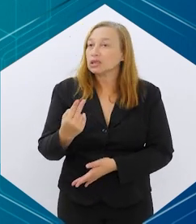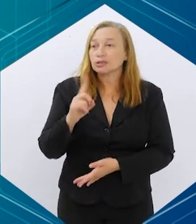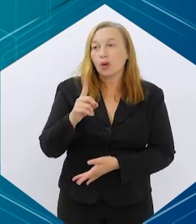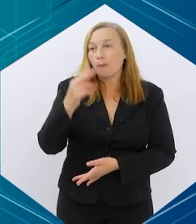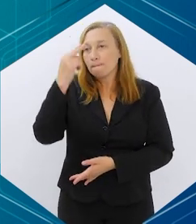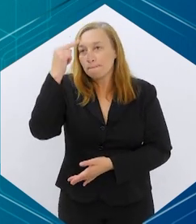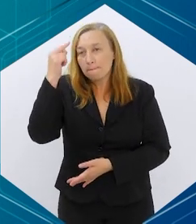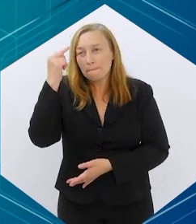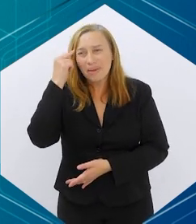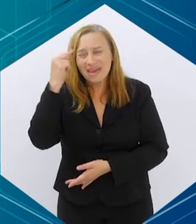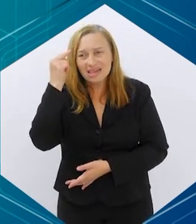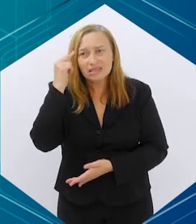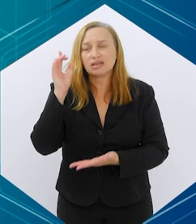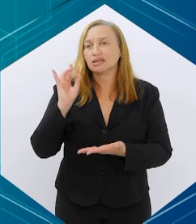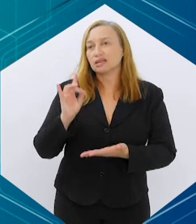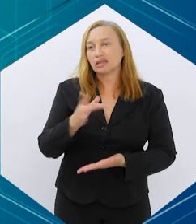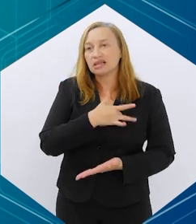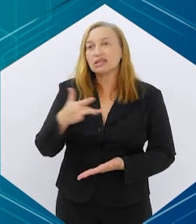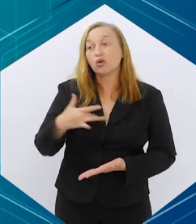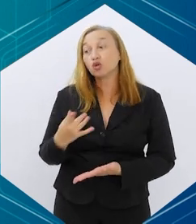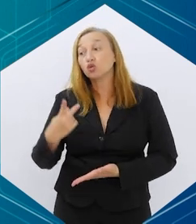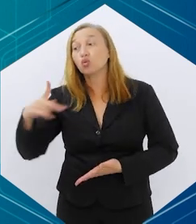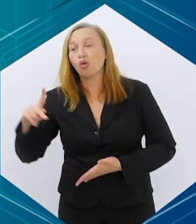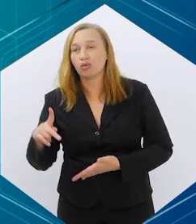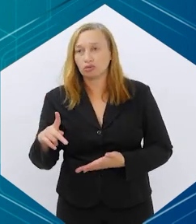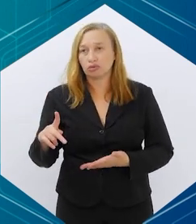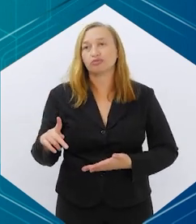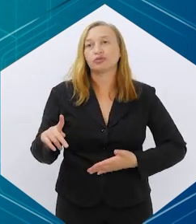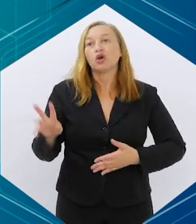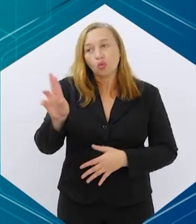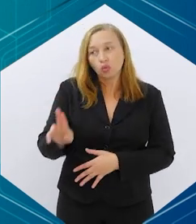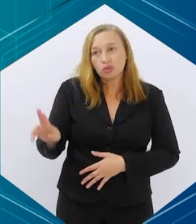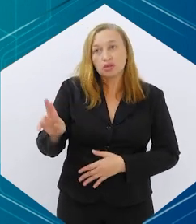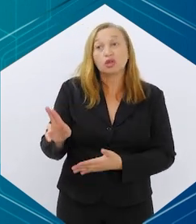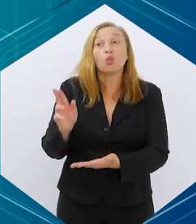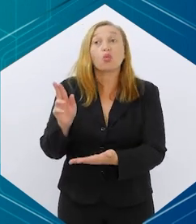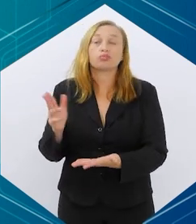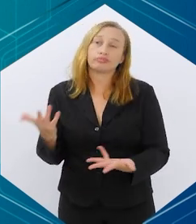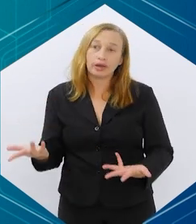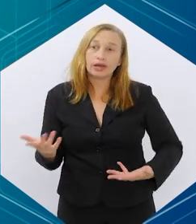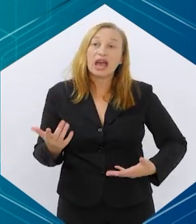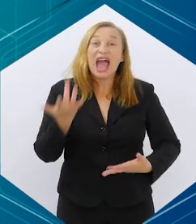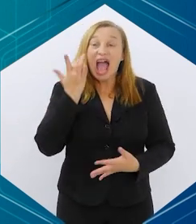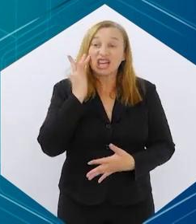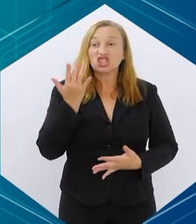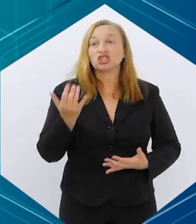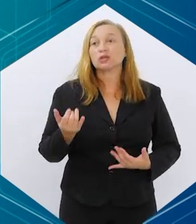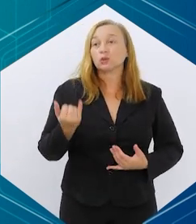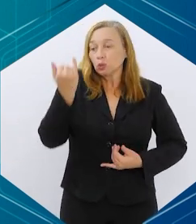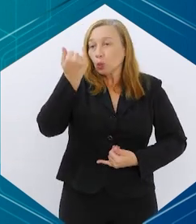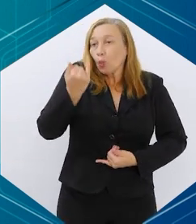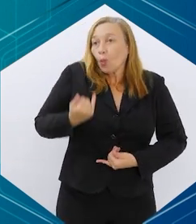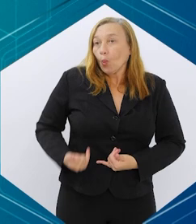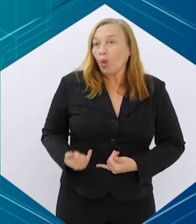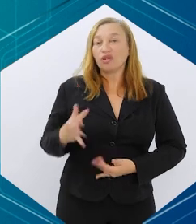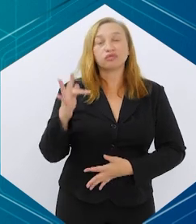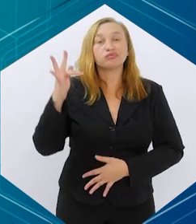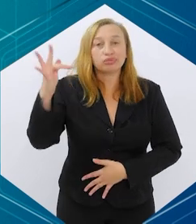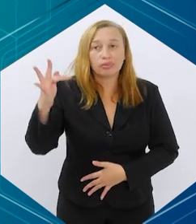né, e que não pensam, na verdade, na saúde, né, das pessoas que estão comprando e achando que estão